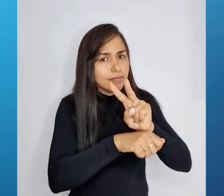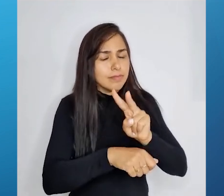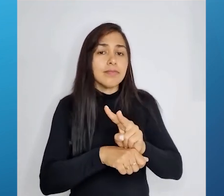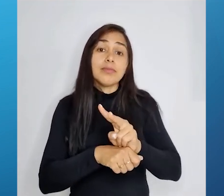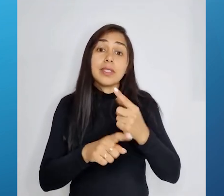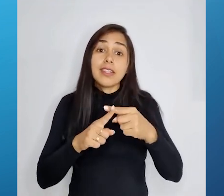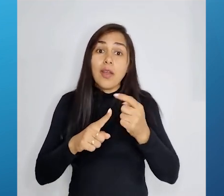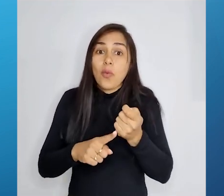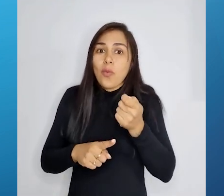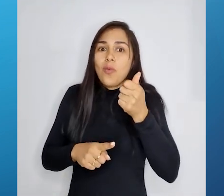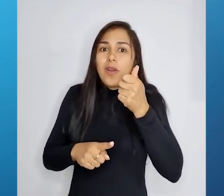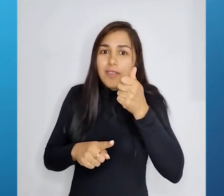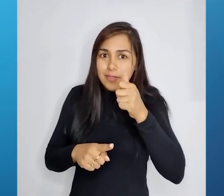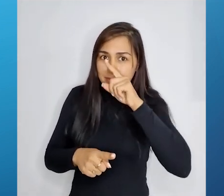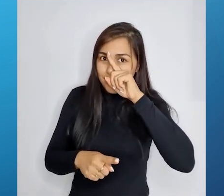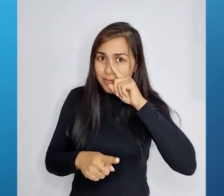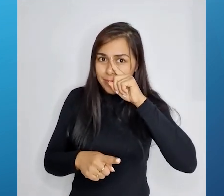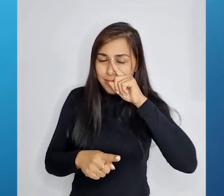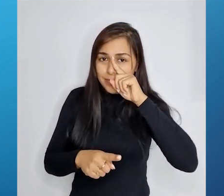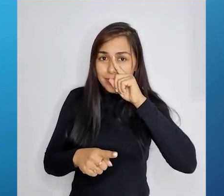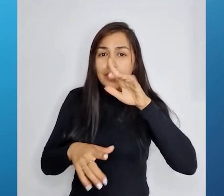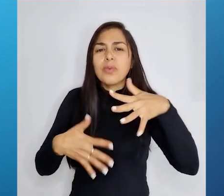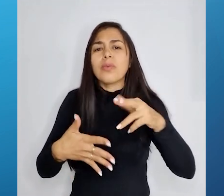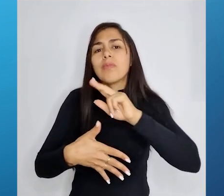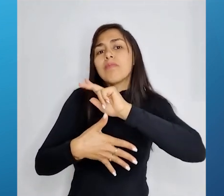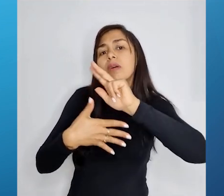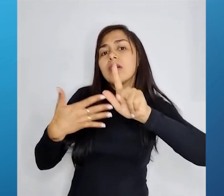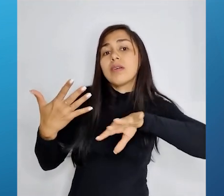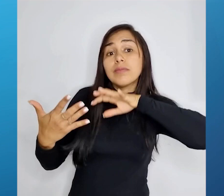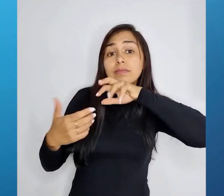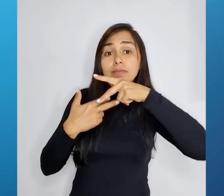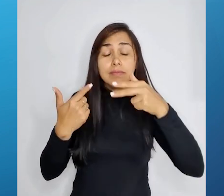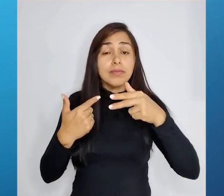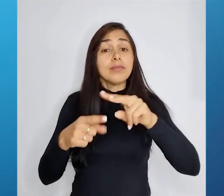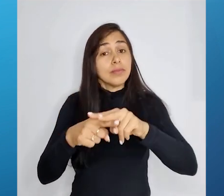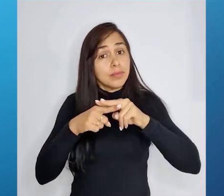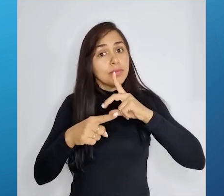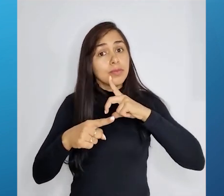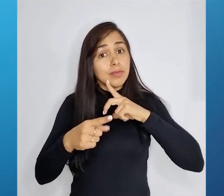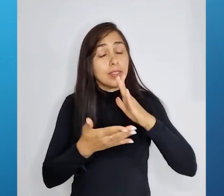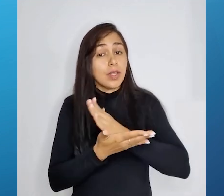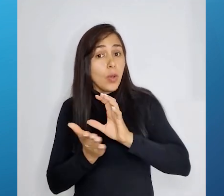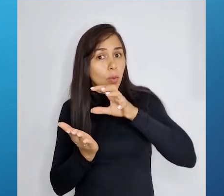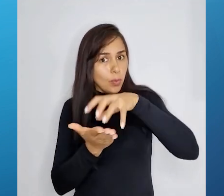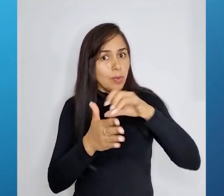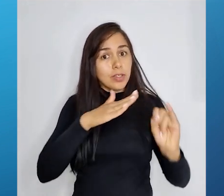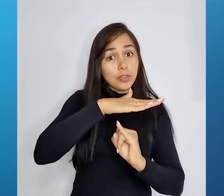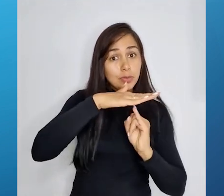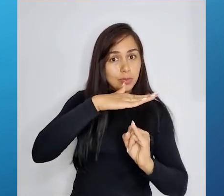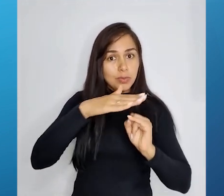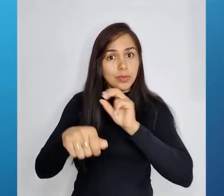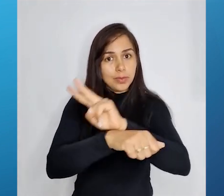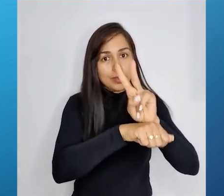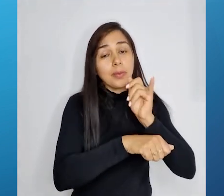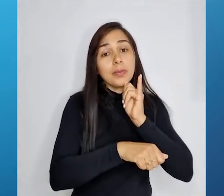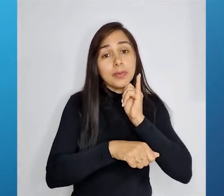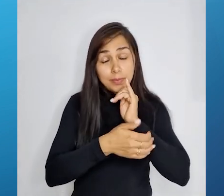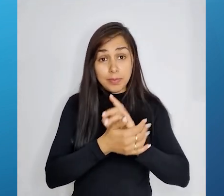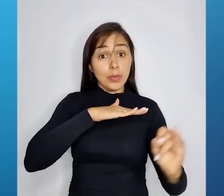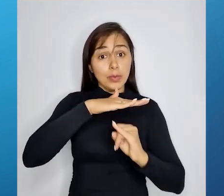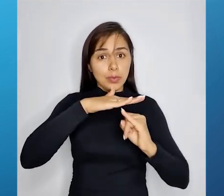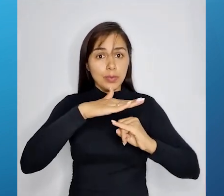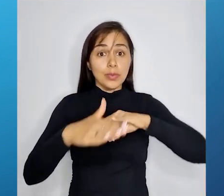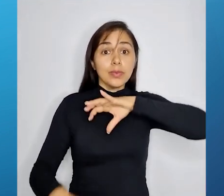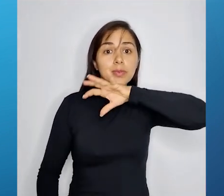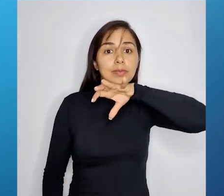ameaçada de extinção. Quem são? E a partir daí você tem programas de proteção. Há muitos institutos, como o Instituto da Onça Pintada,